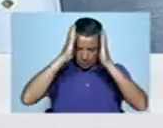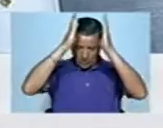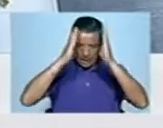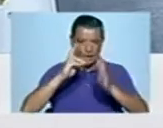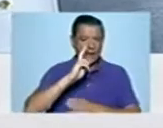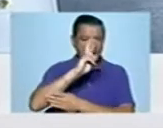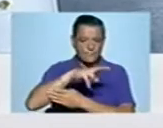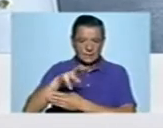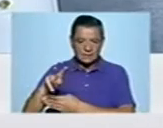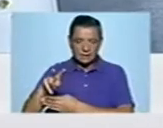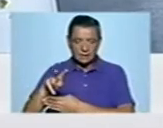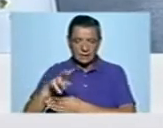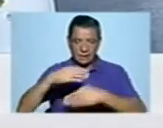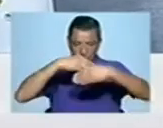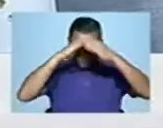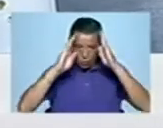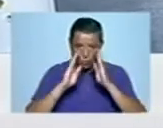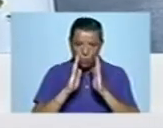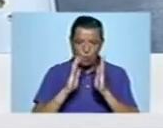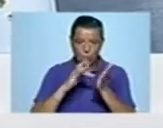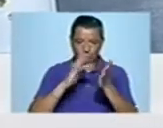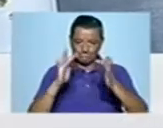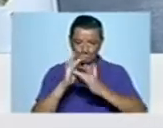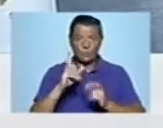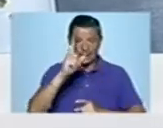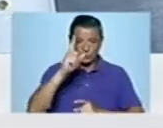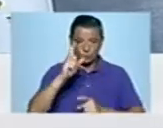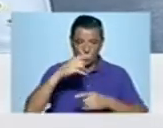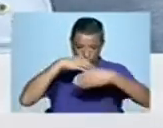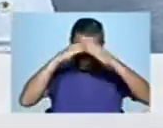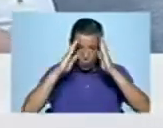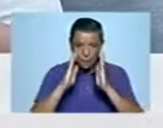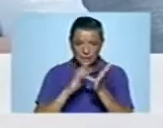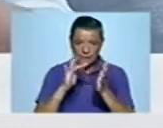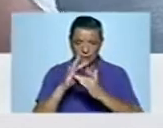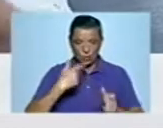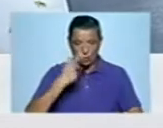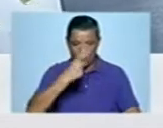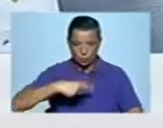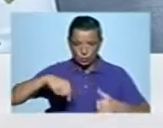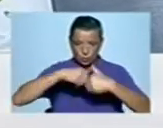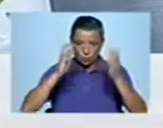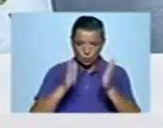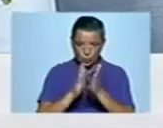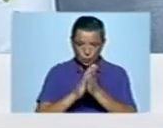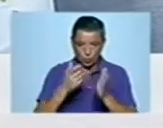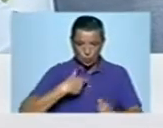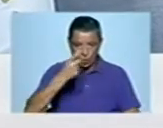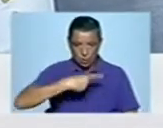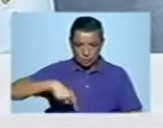poder visitar precisamente o Convento de Cristo, que é património da humanidade. Exatamente. Portanto, não é um património que não é só nosso, é de todos nós.